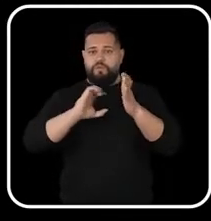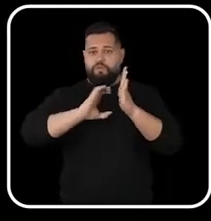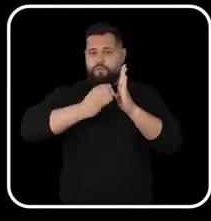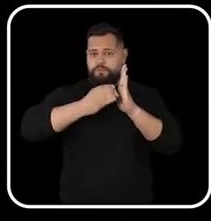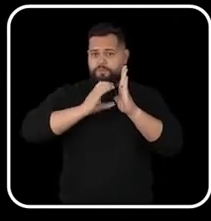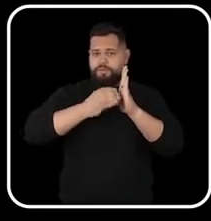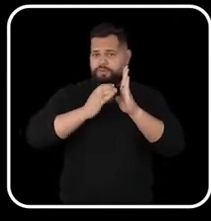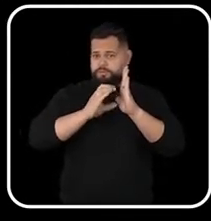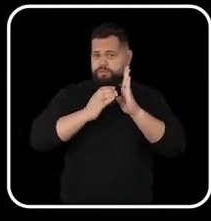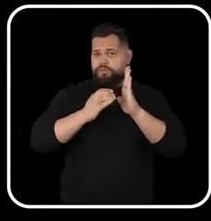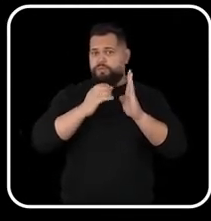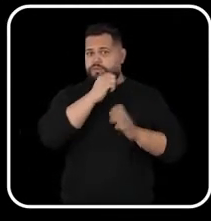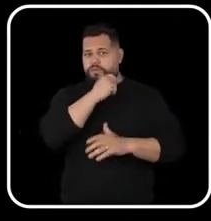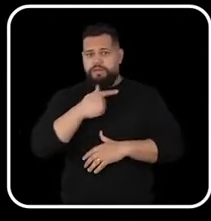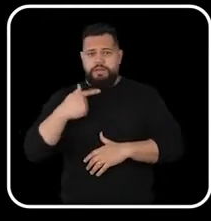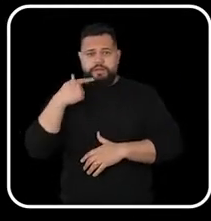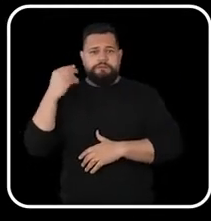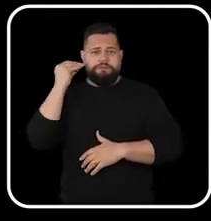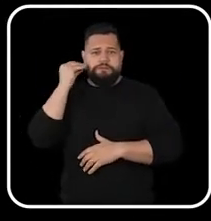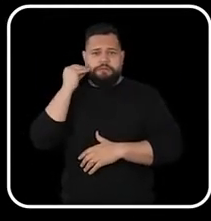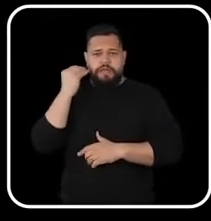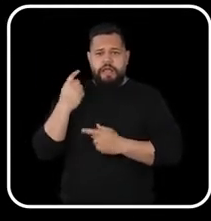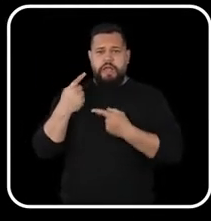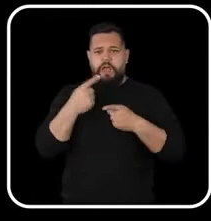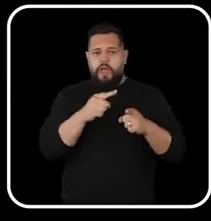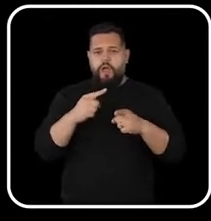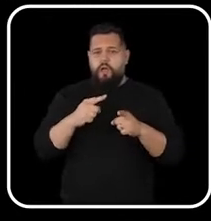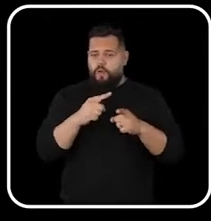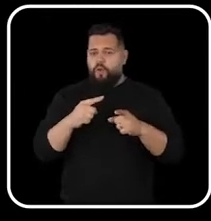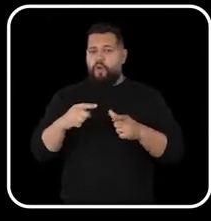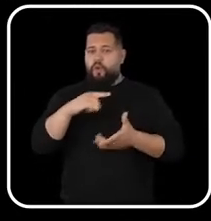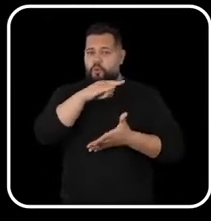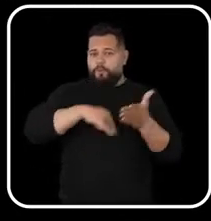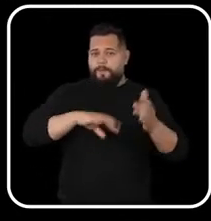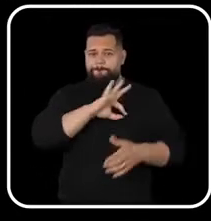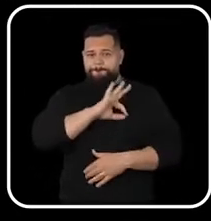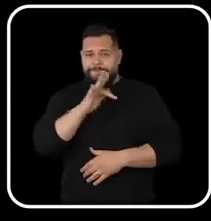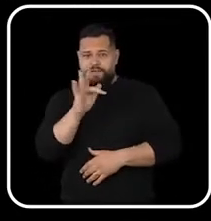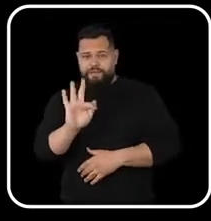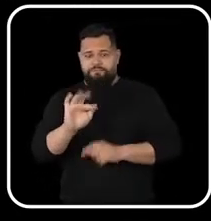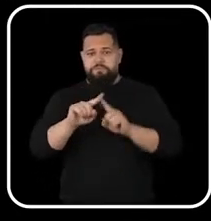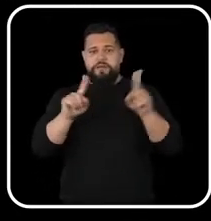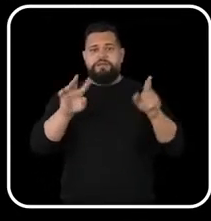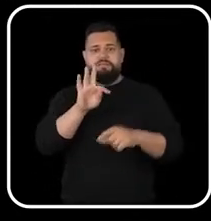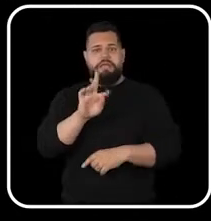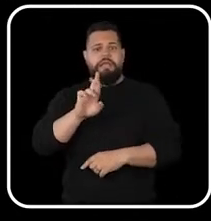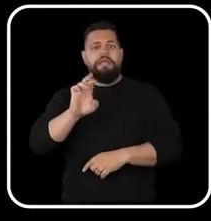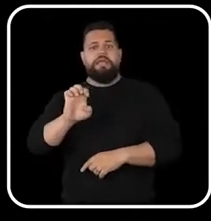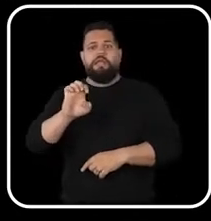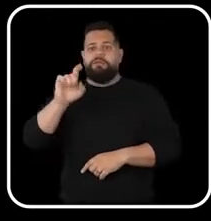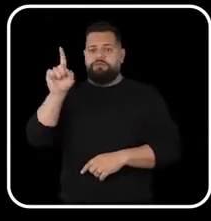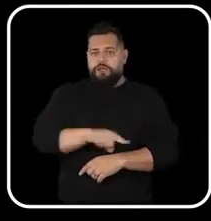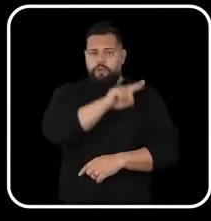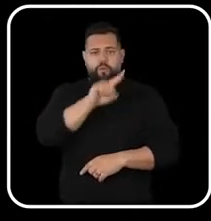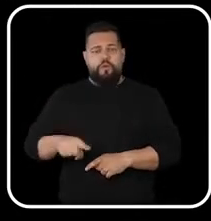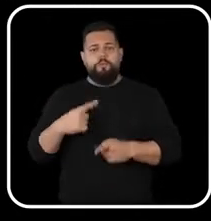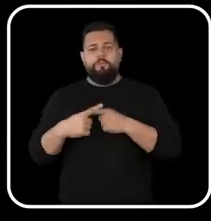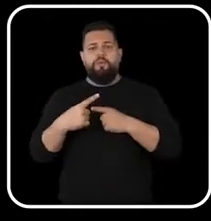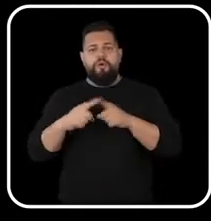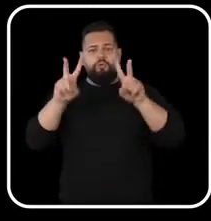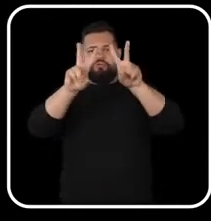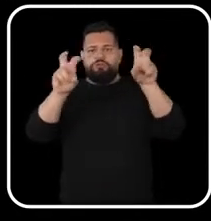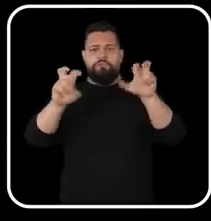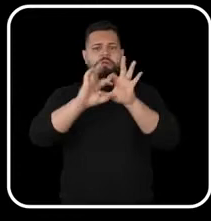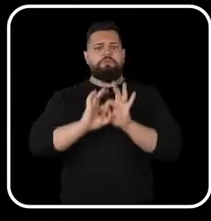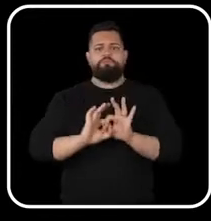candidato Gladson tentou impedir a divulgação da Operação Ptolomeu Mas o TR é negou Porque entende que o assunto é público E